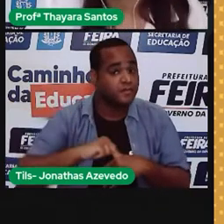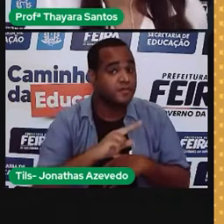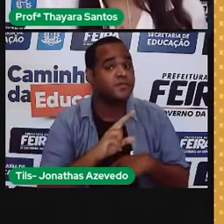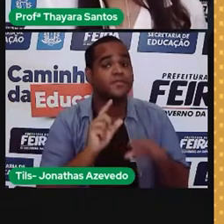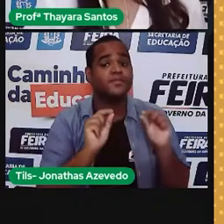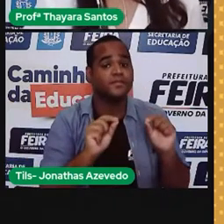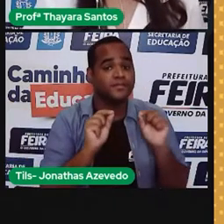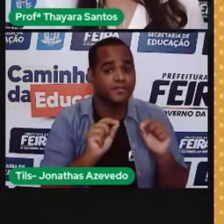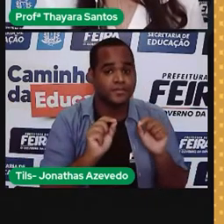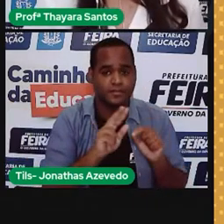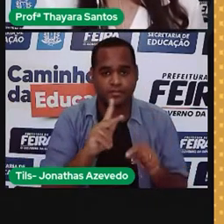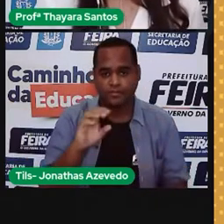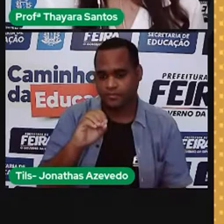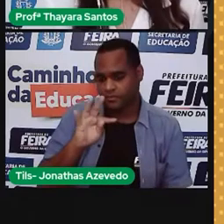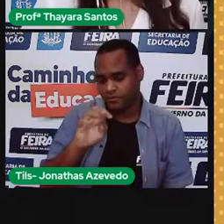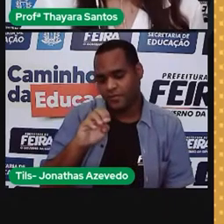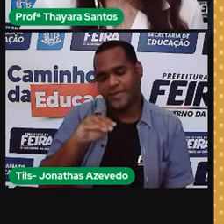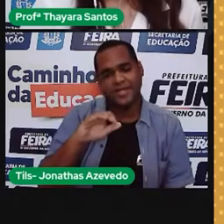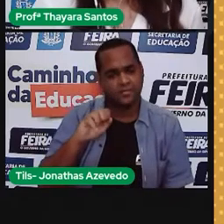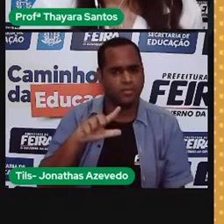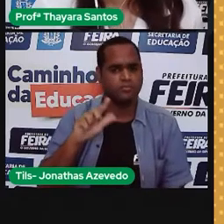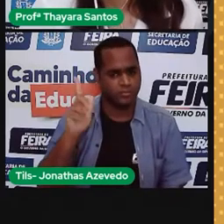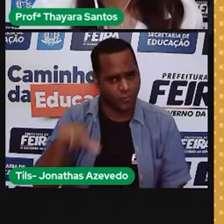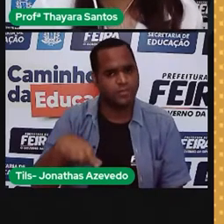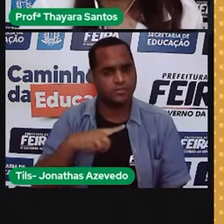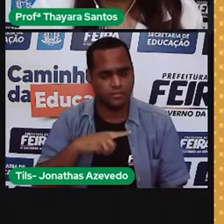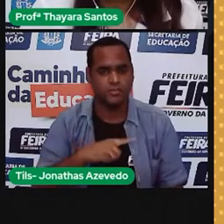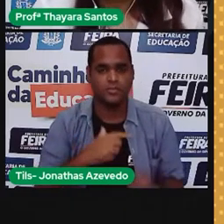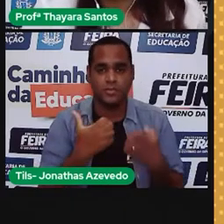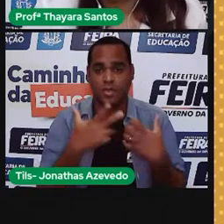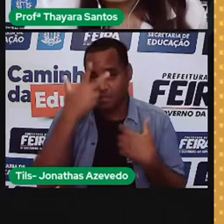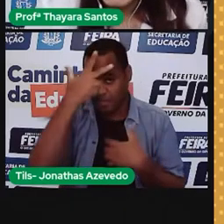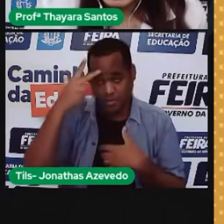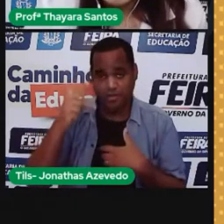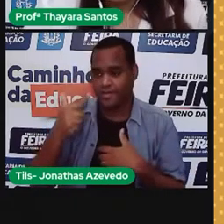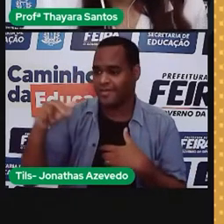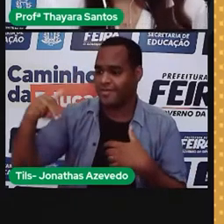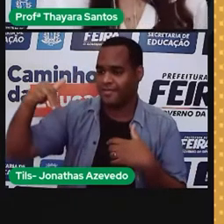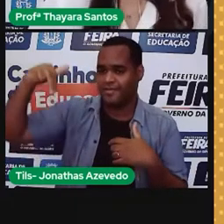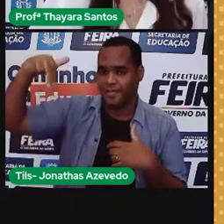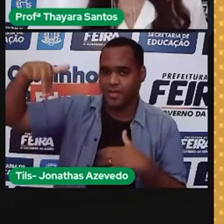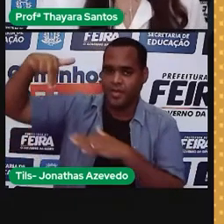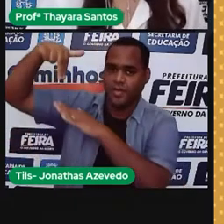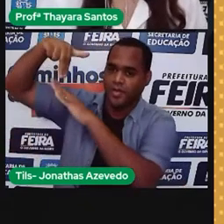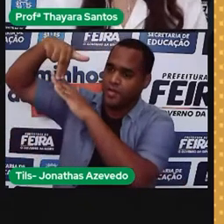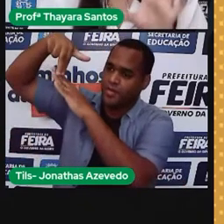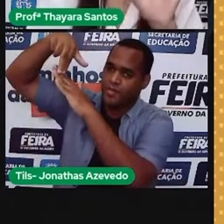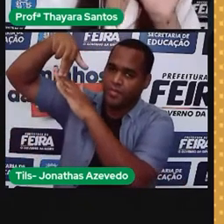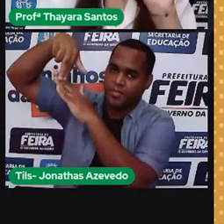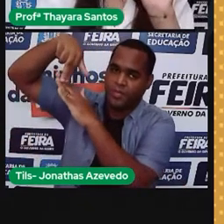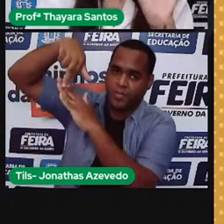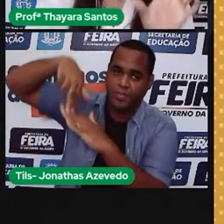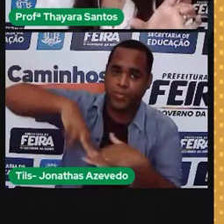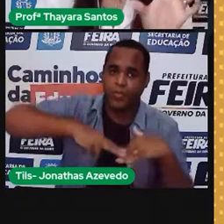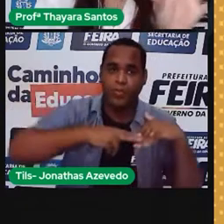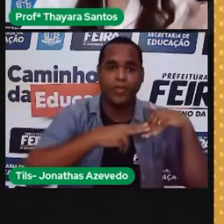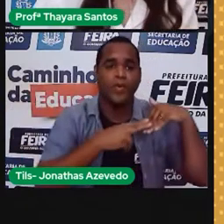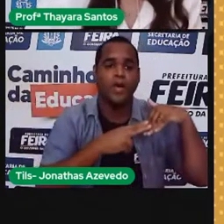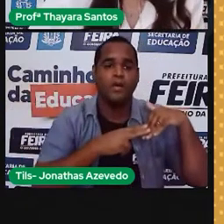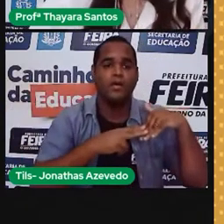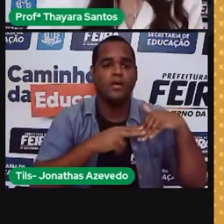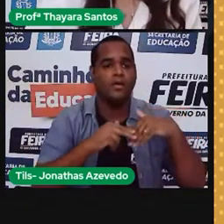de novo a energia potencial agindo. E quando a pessoa já está lá em cima da rampa e vai descer de novo, então esse